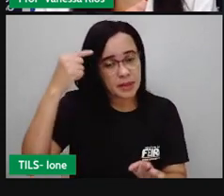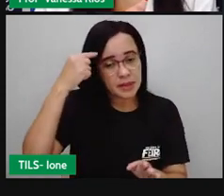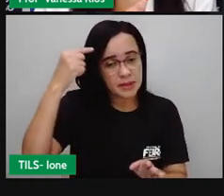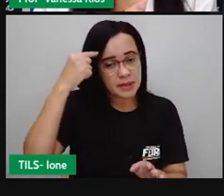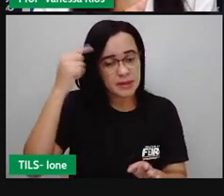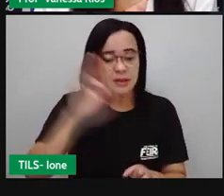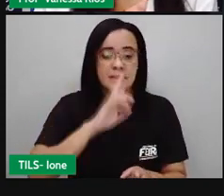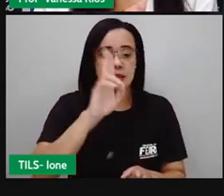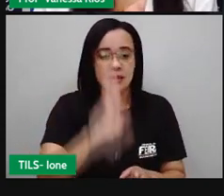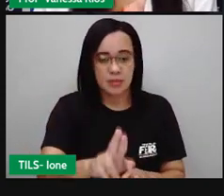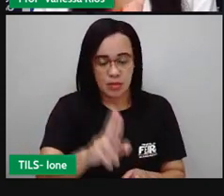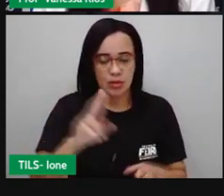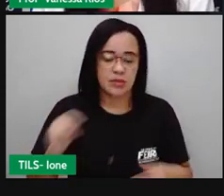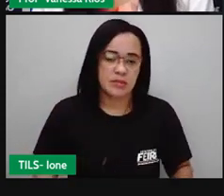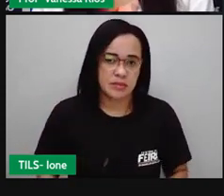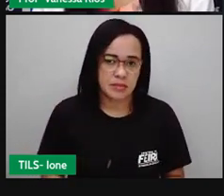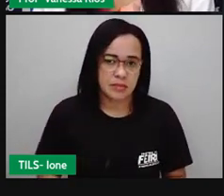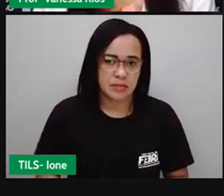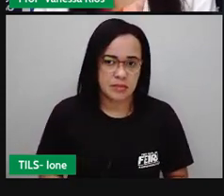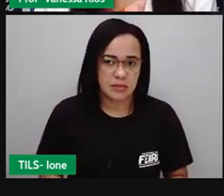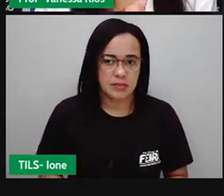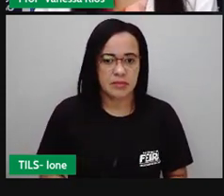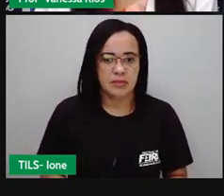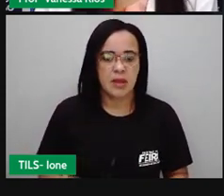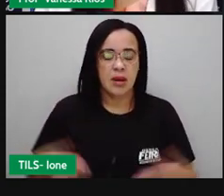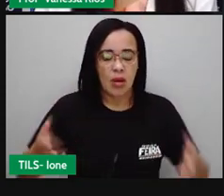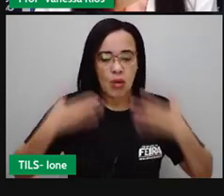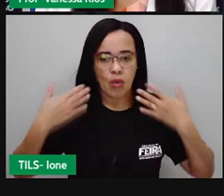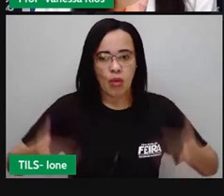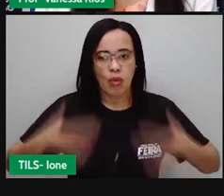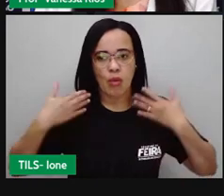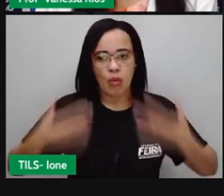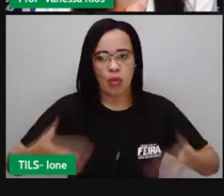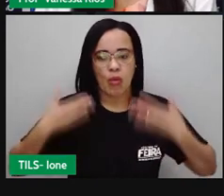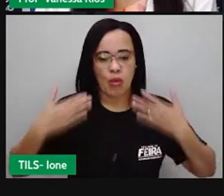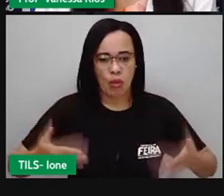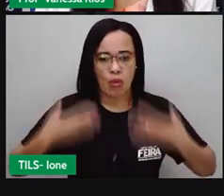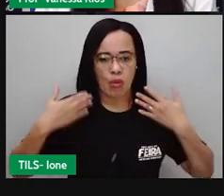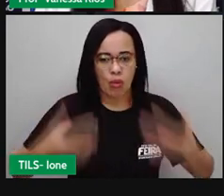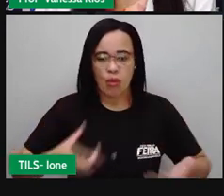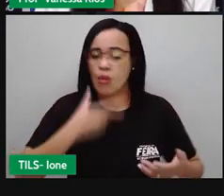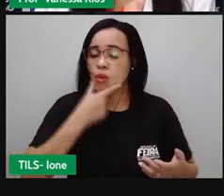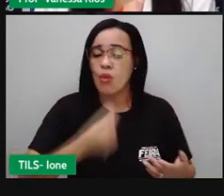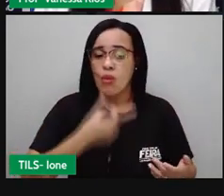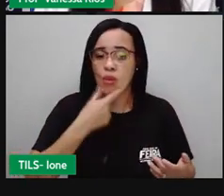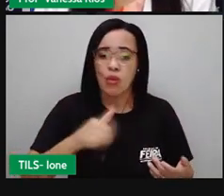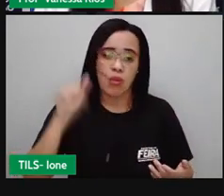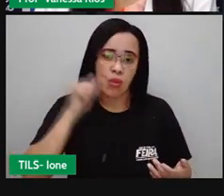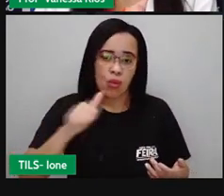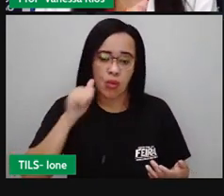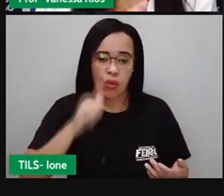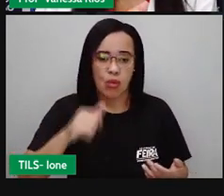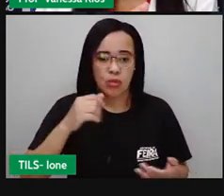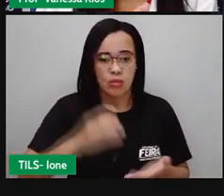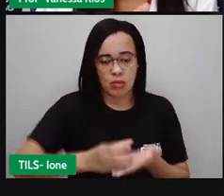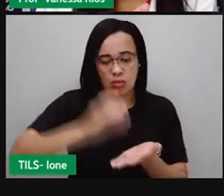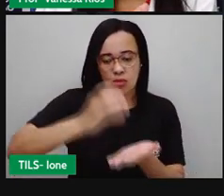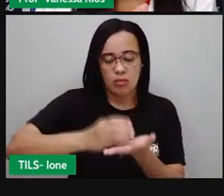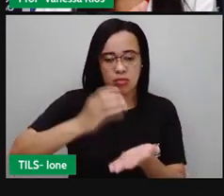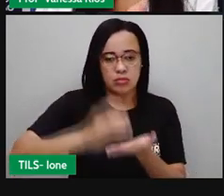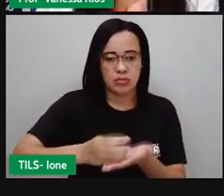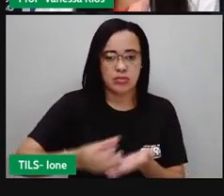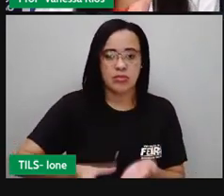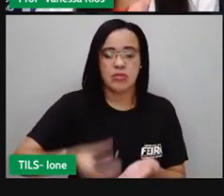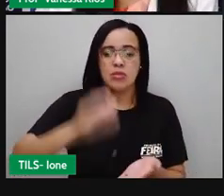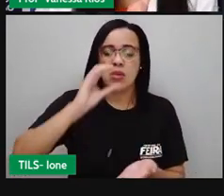Em um dia de calor, Murilo e Isabela colocaram água em dois copos de meio litro